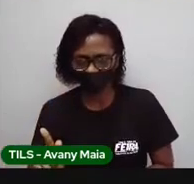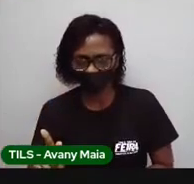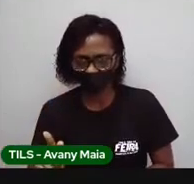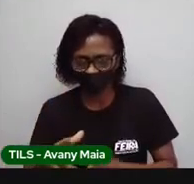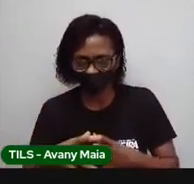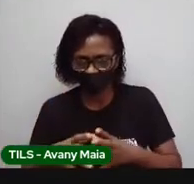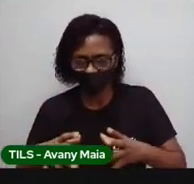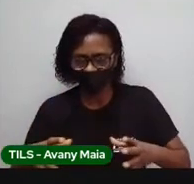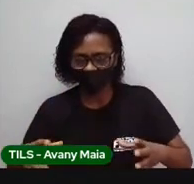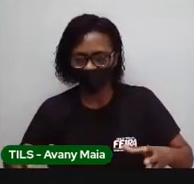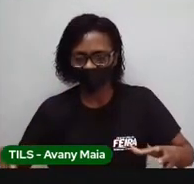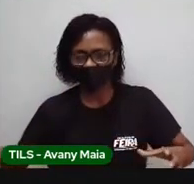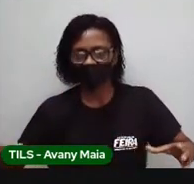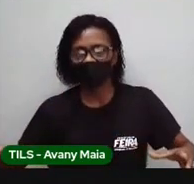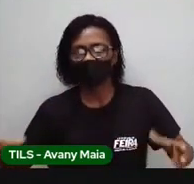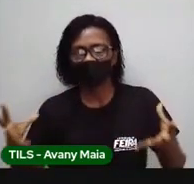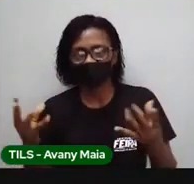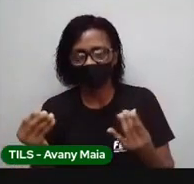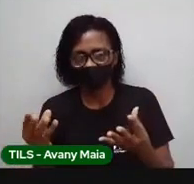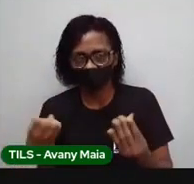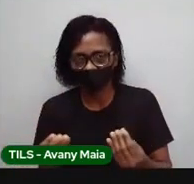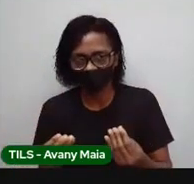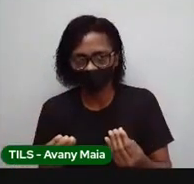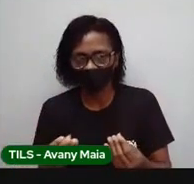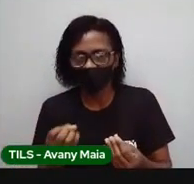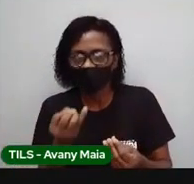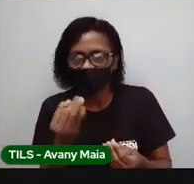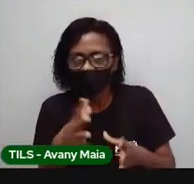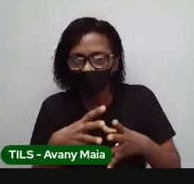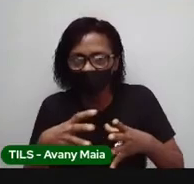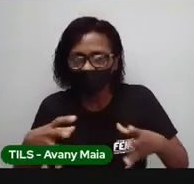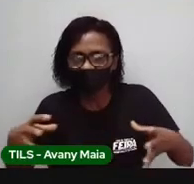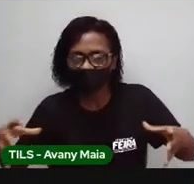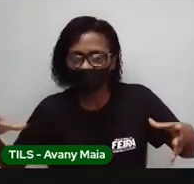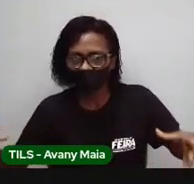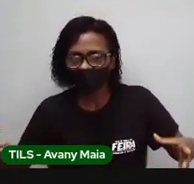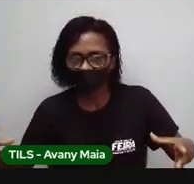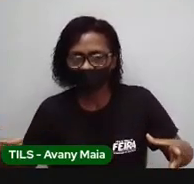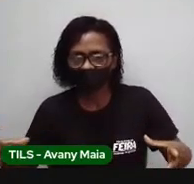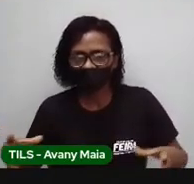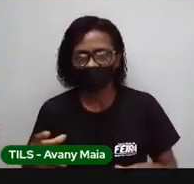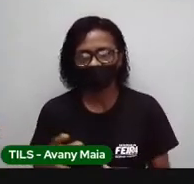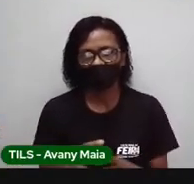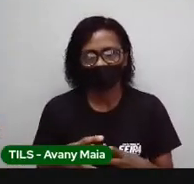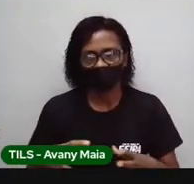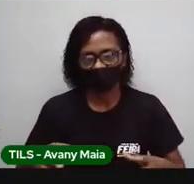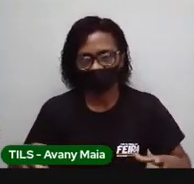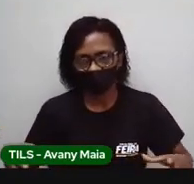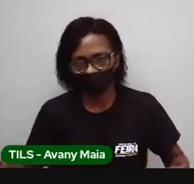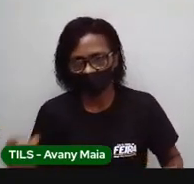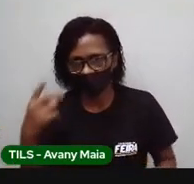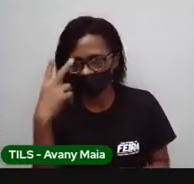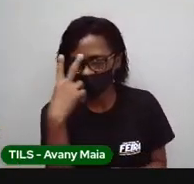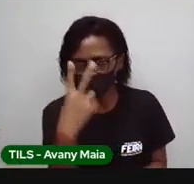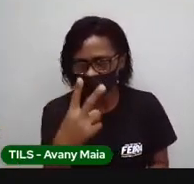aumentou bastante. E aumentou quanto, professor? Aumentou duas vezes mil.